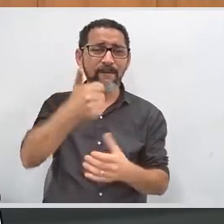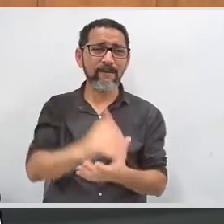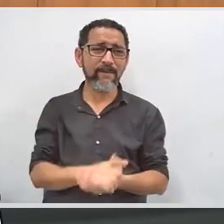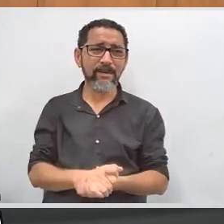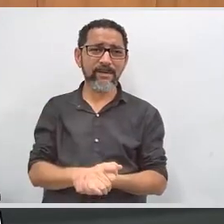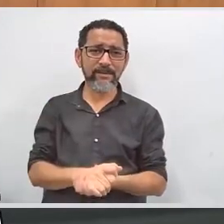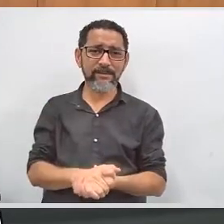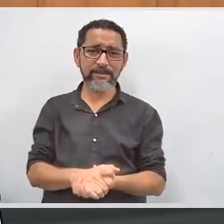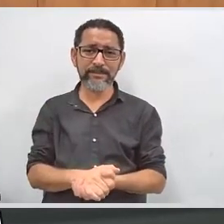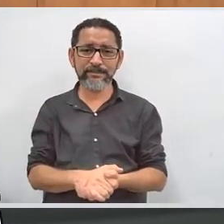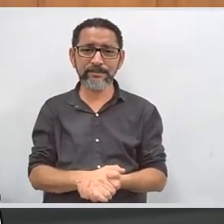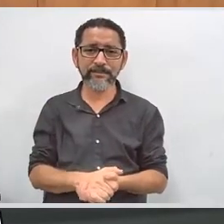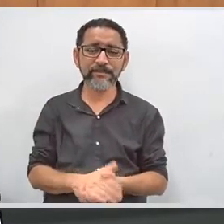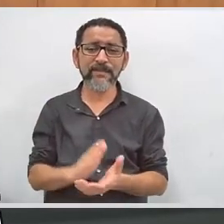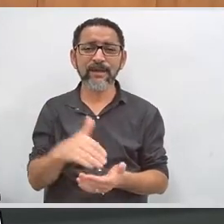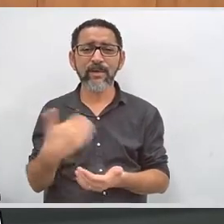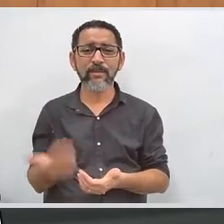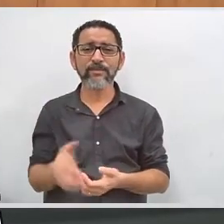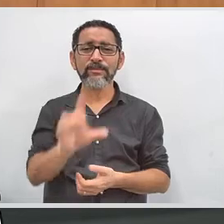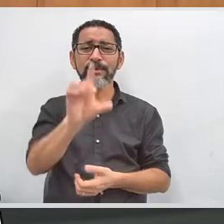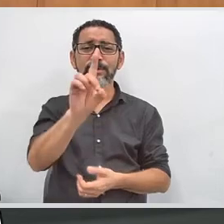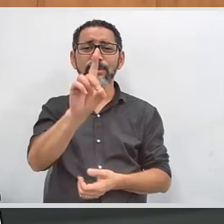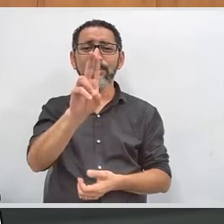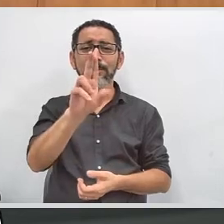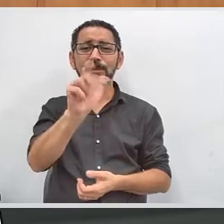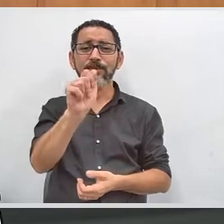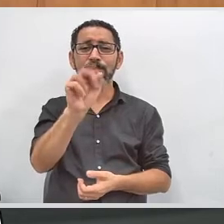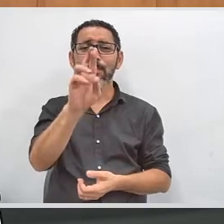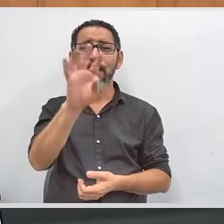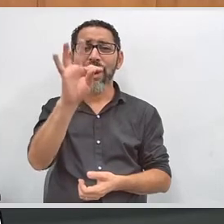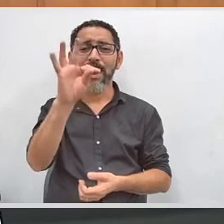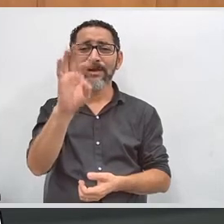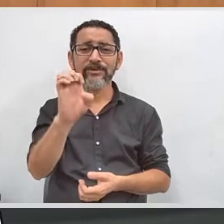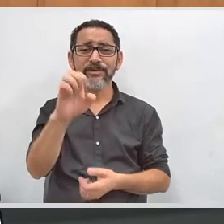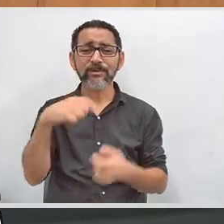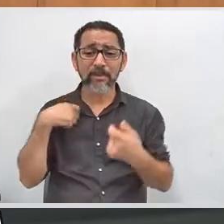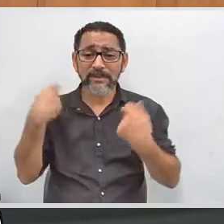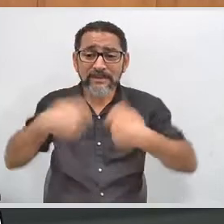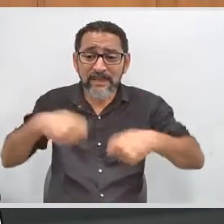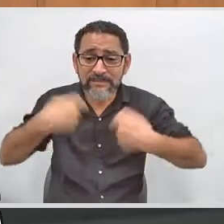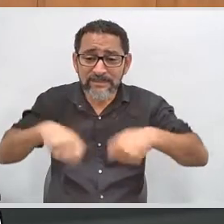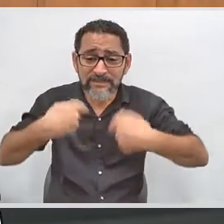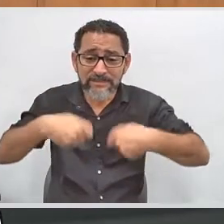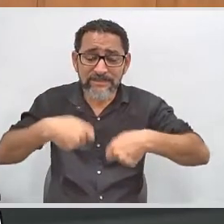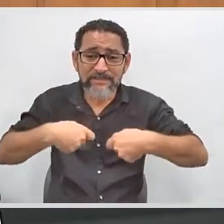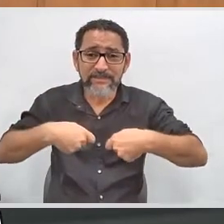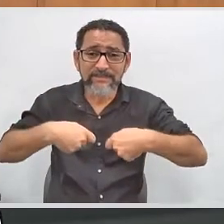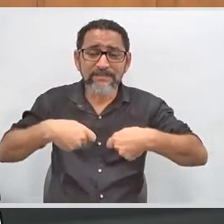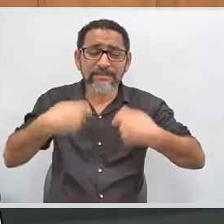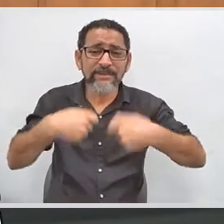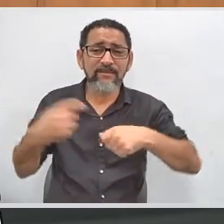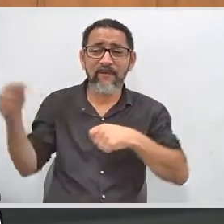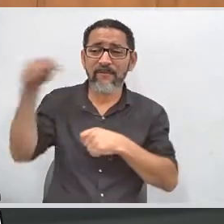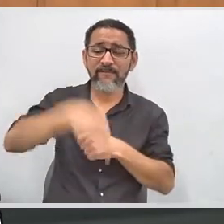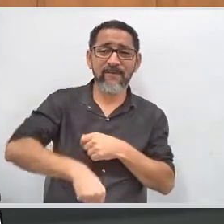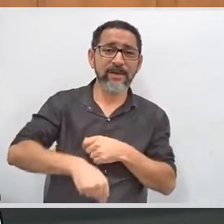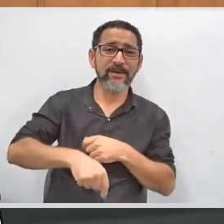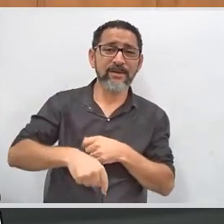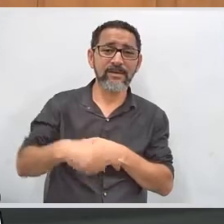Doutor Eduardo, Duarte, o senhor precisava de estar aqui sexta-feira à tarde. Que